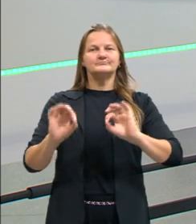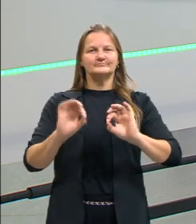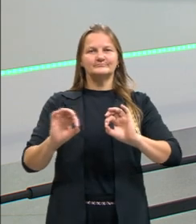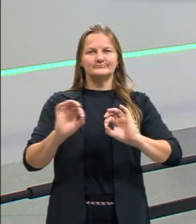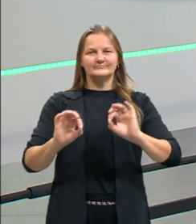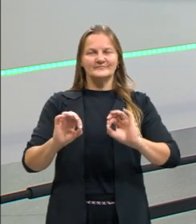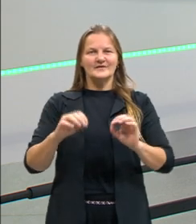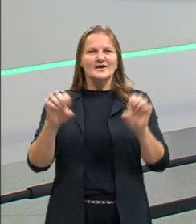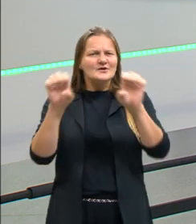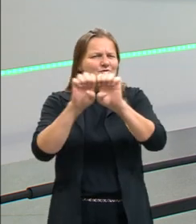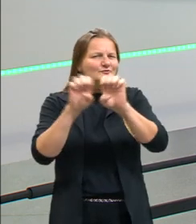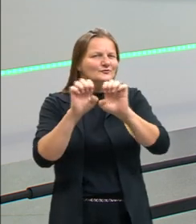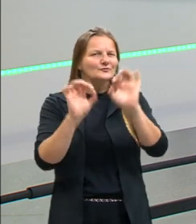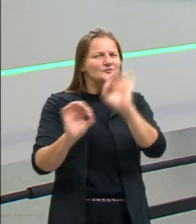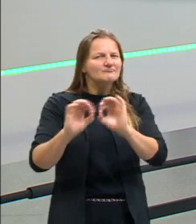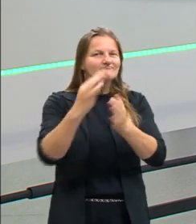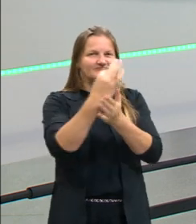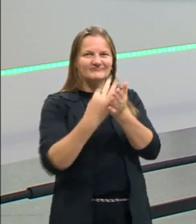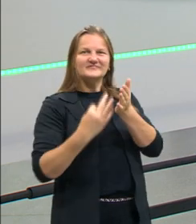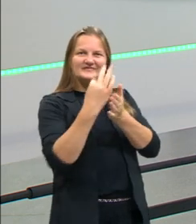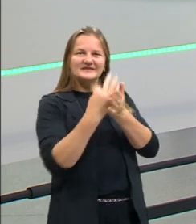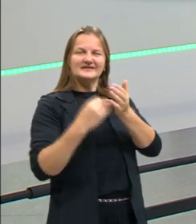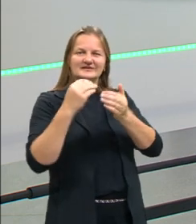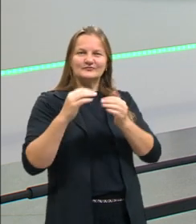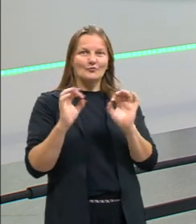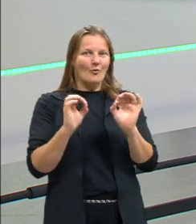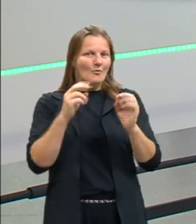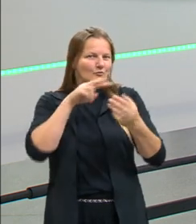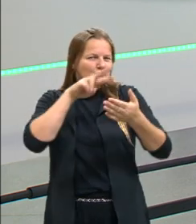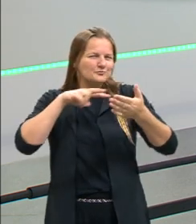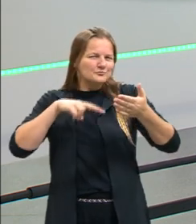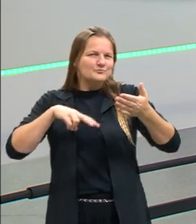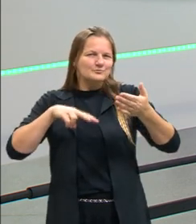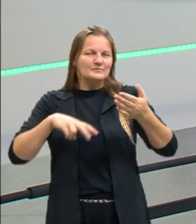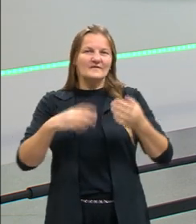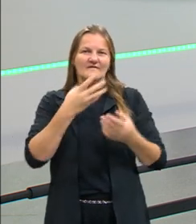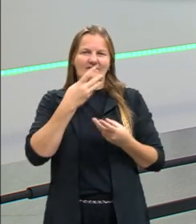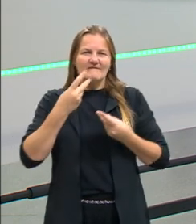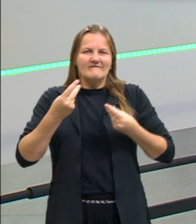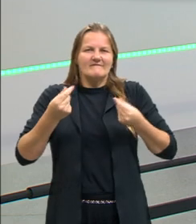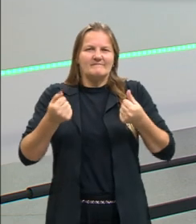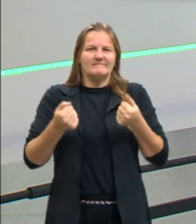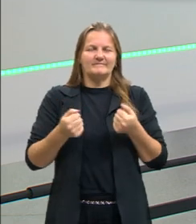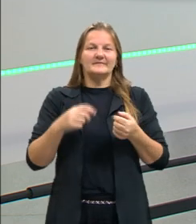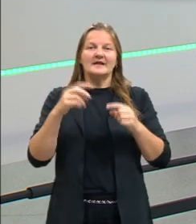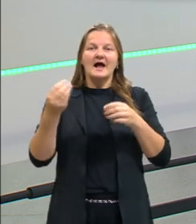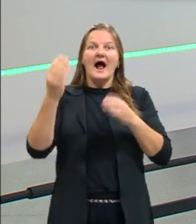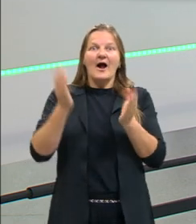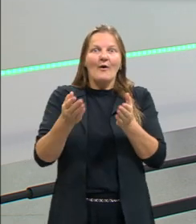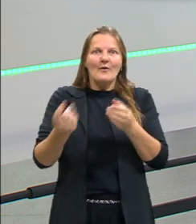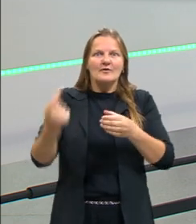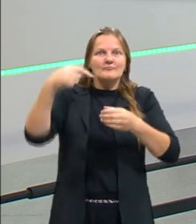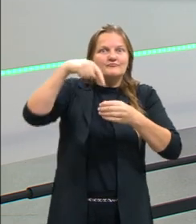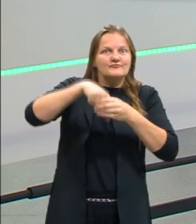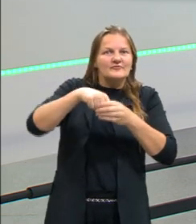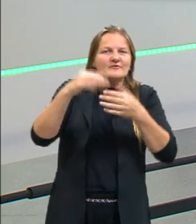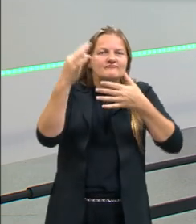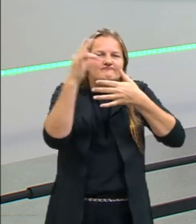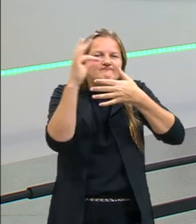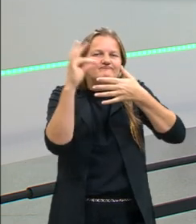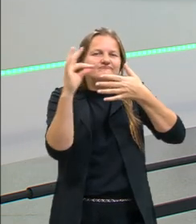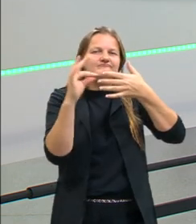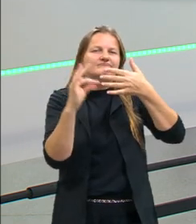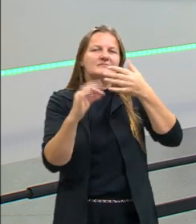estruturada da parte de fora do texto. E agora a gente começa a entrar na parte mais detalhada